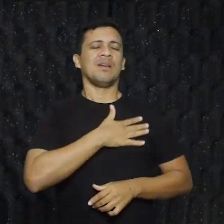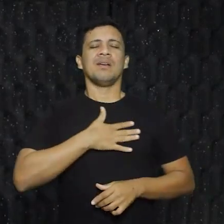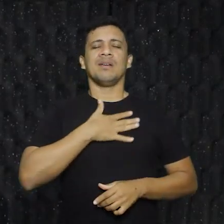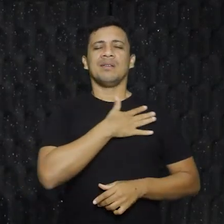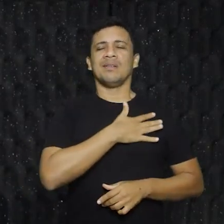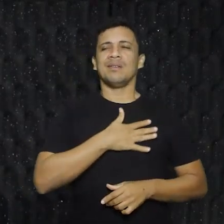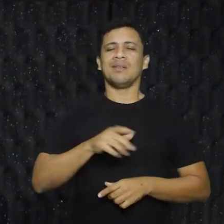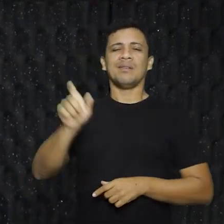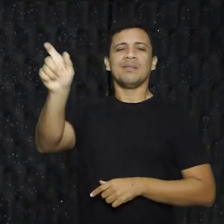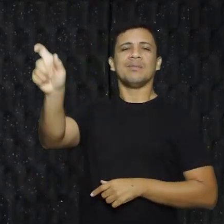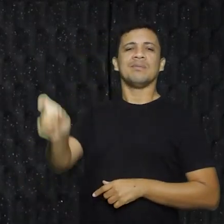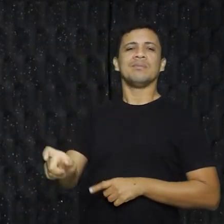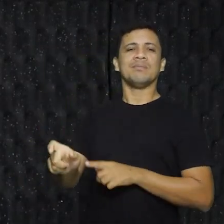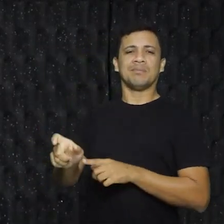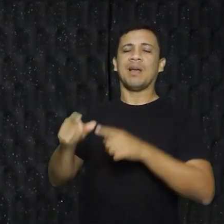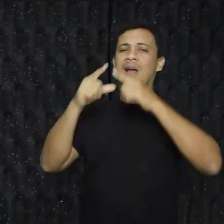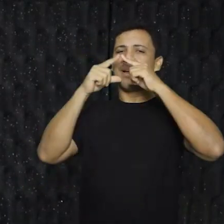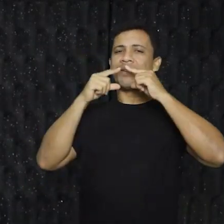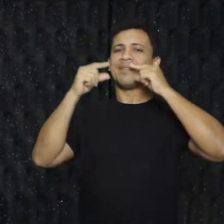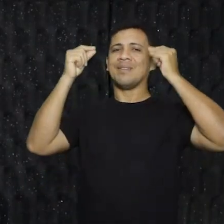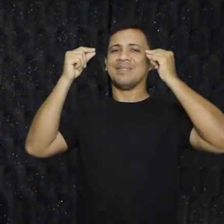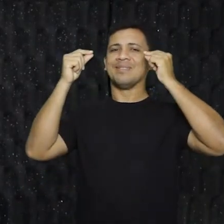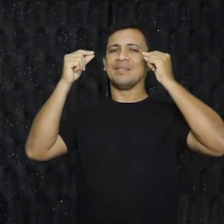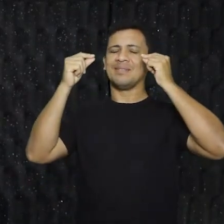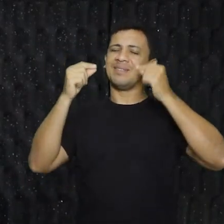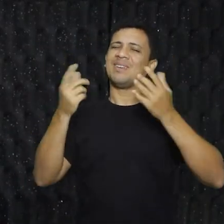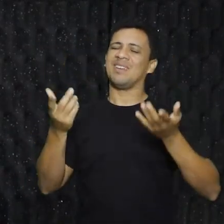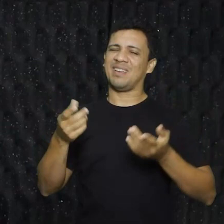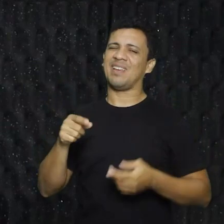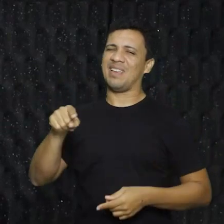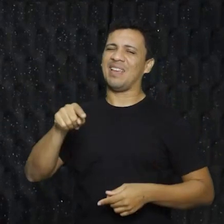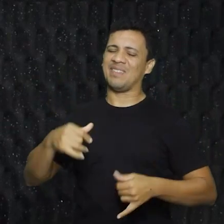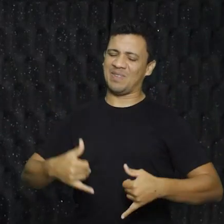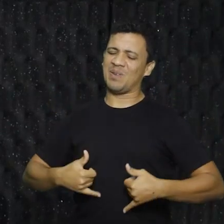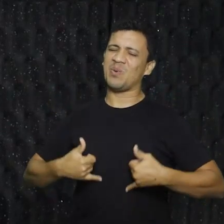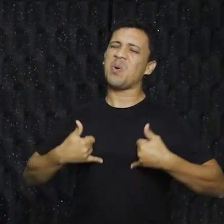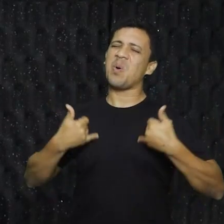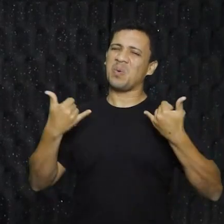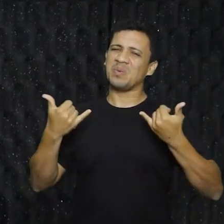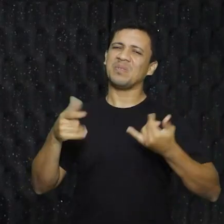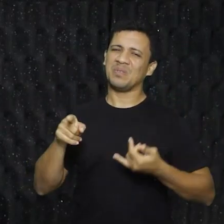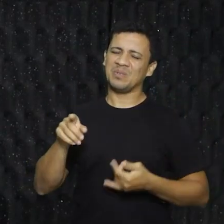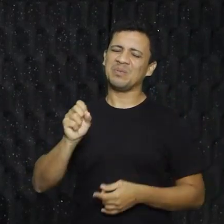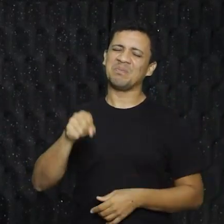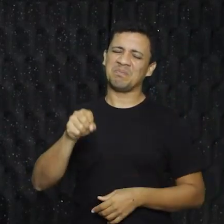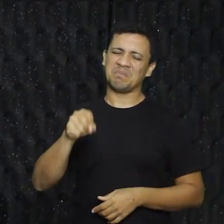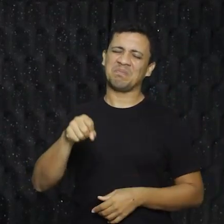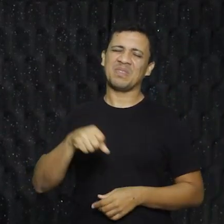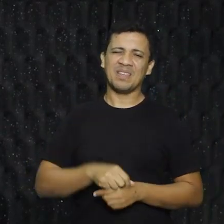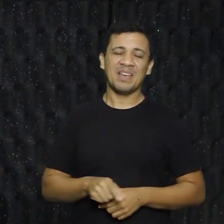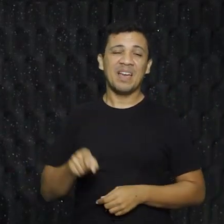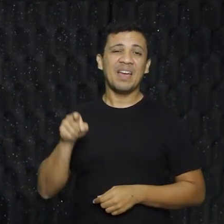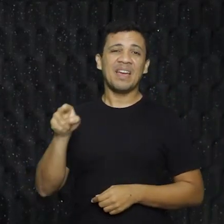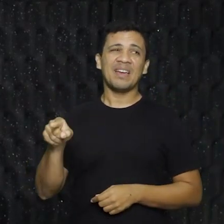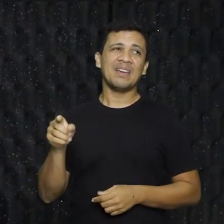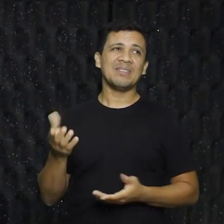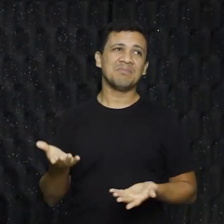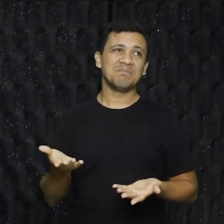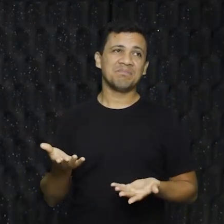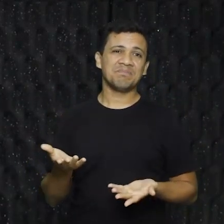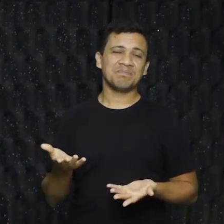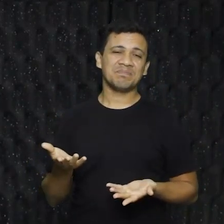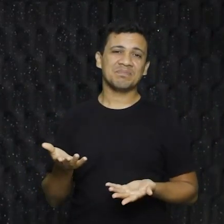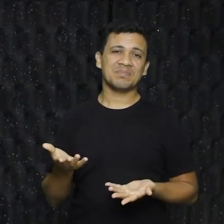Salvador Dalí. Tá, ele era metido? Era metido. Ele flertou com... Ele flertou com